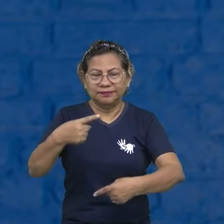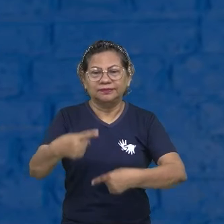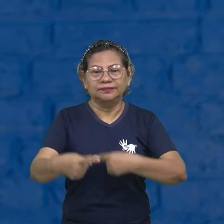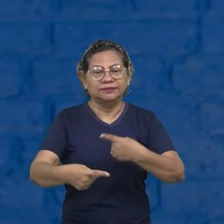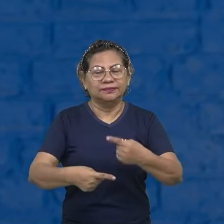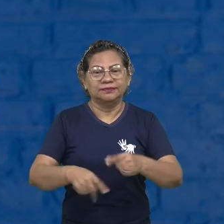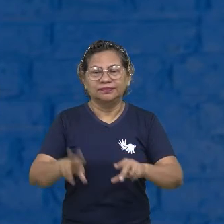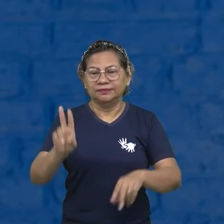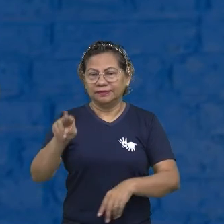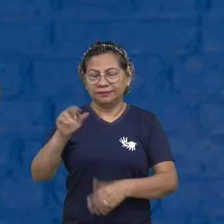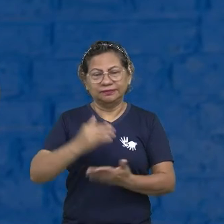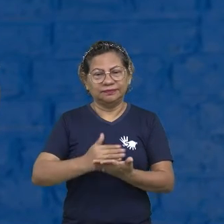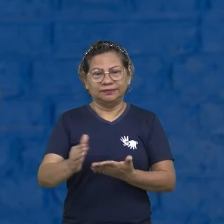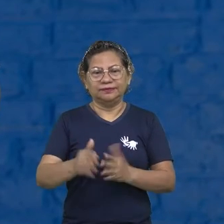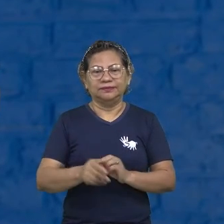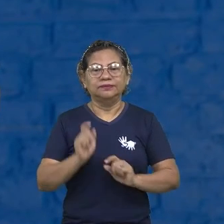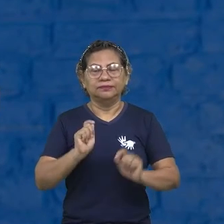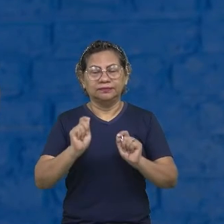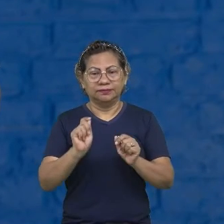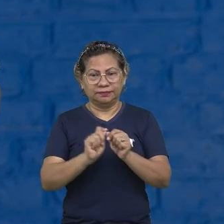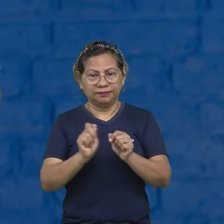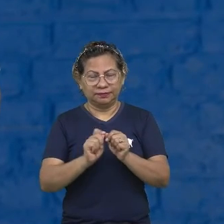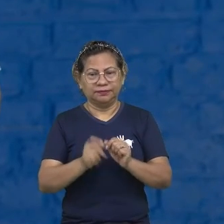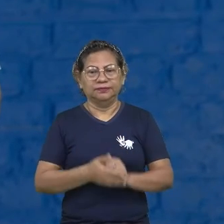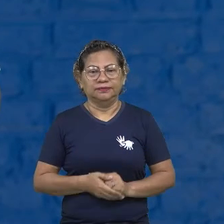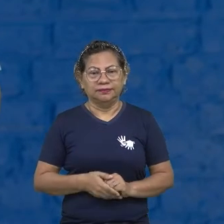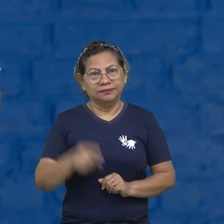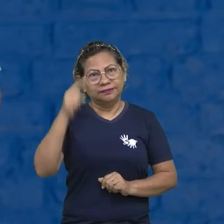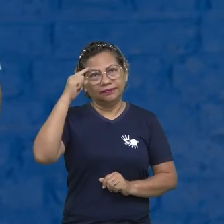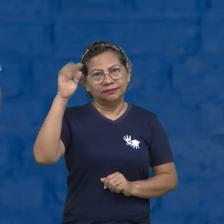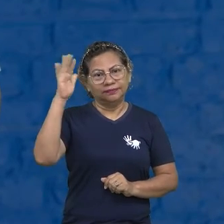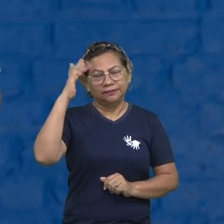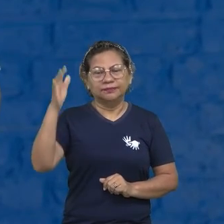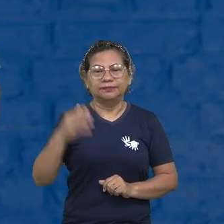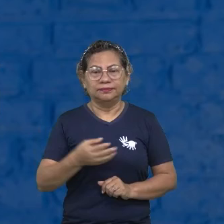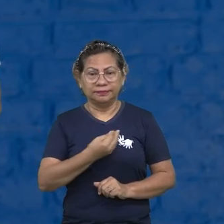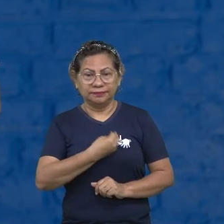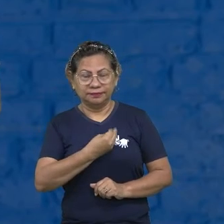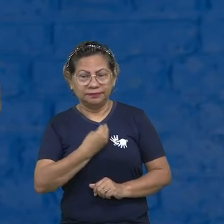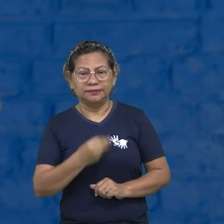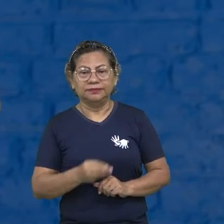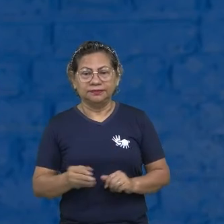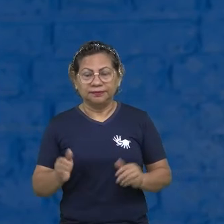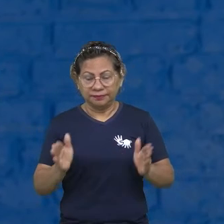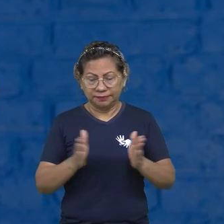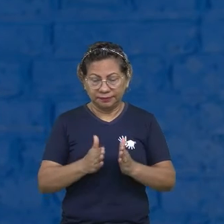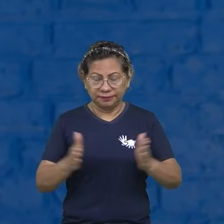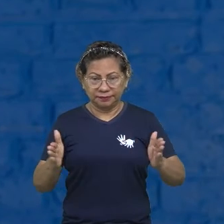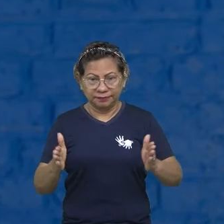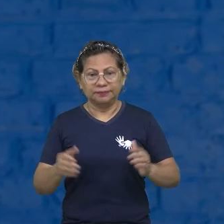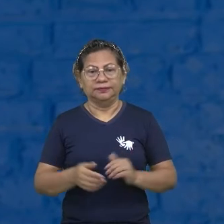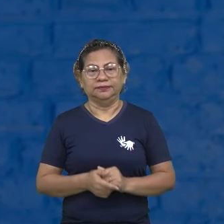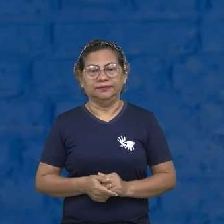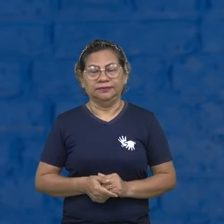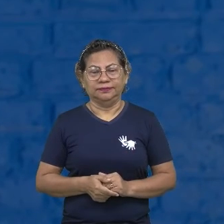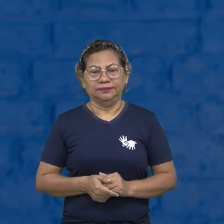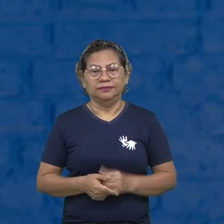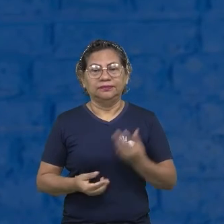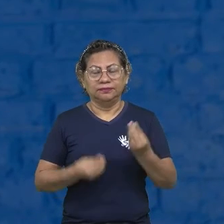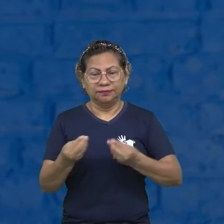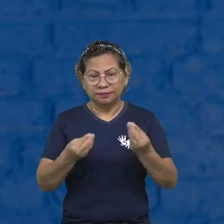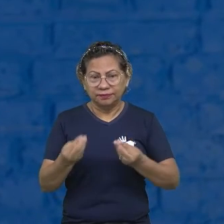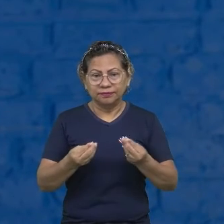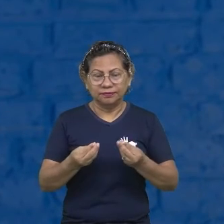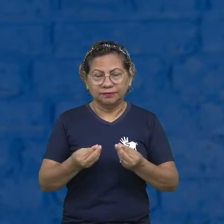Então, eu tenho que fazer o quê? Eu tenho que elaborar, eu tenho que pensar o que eu quero em curto prazo, a longo prazo? Como isso? Como eu posso realizar?